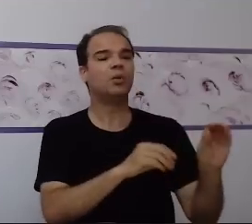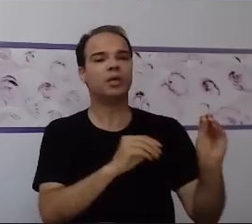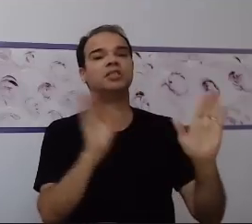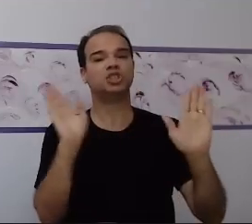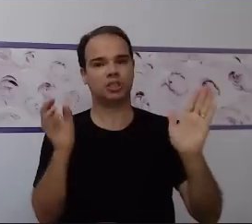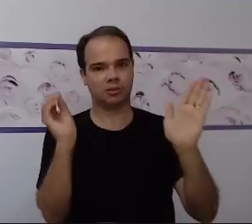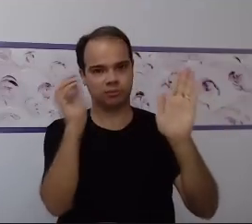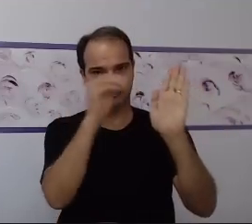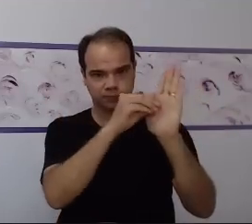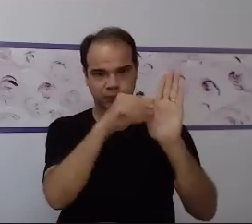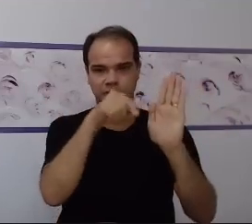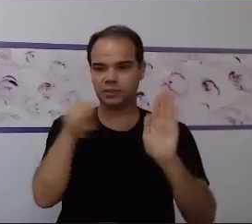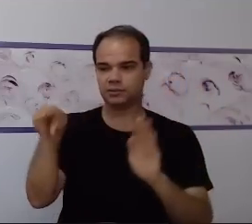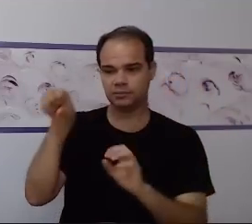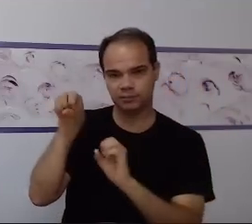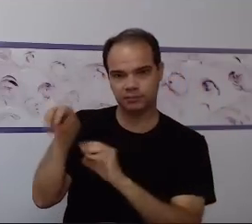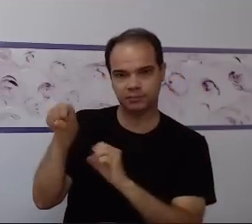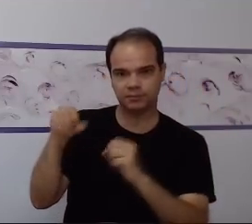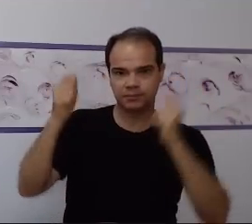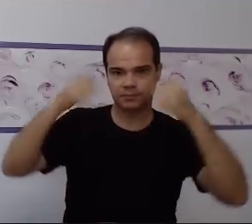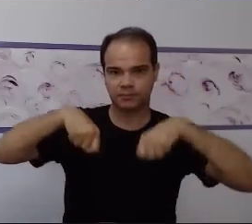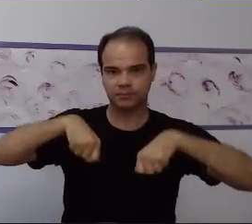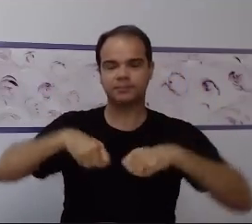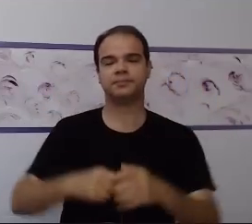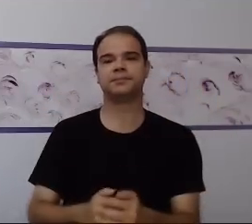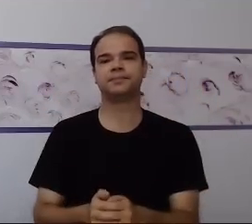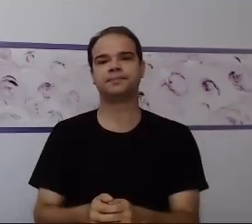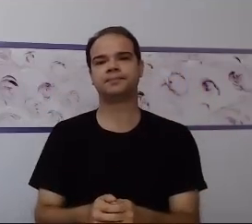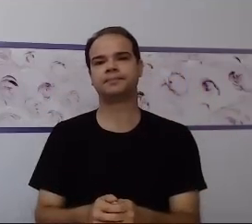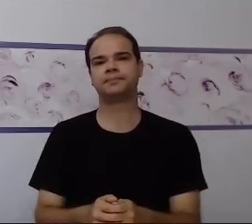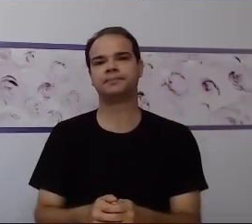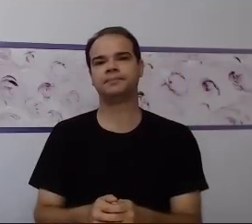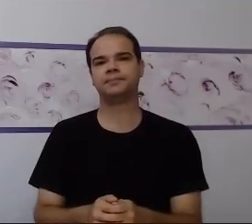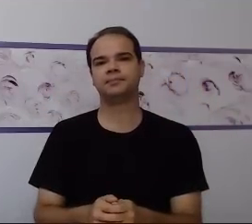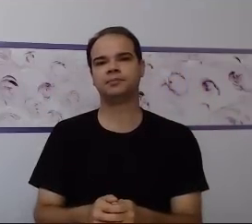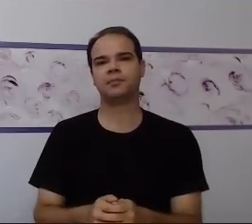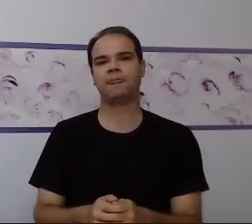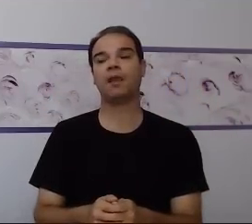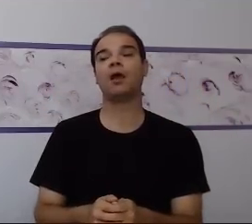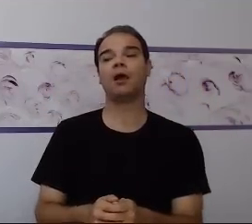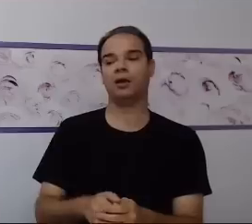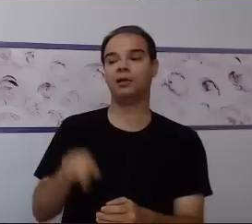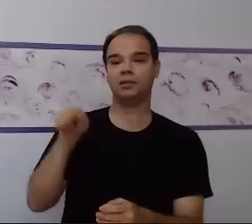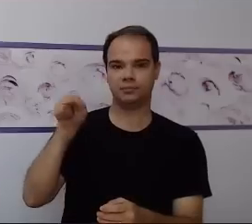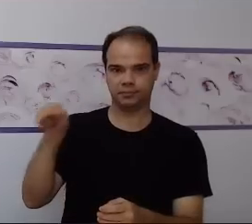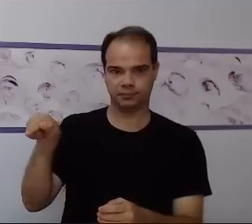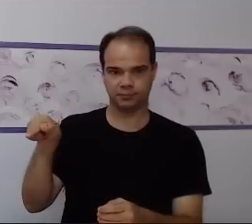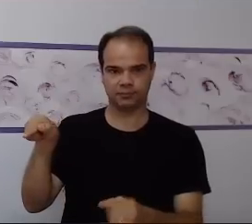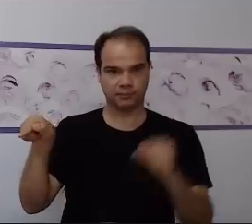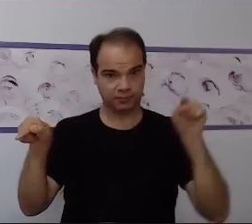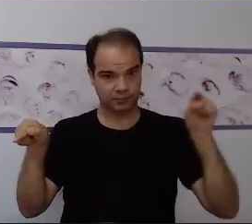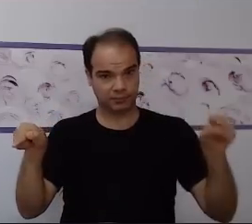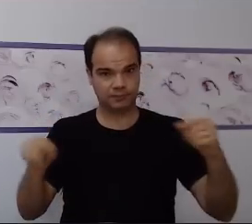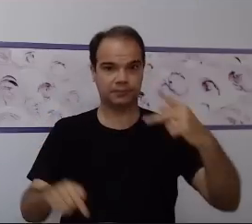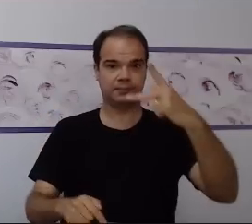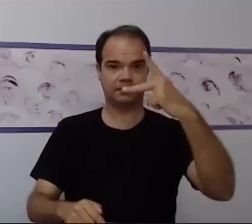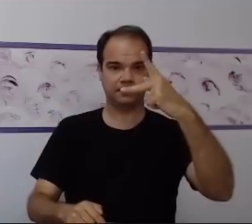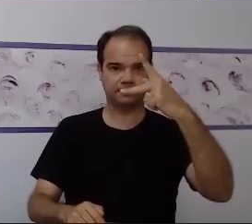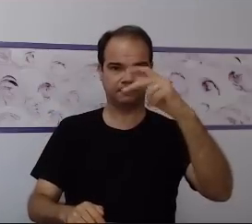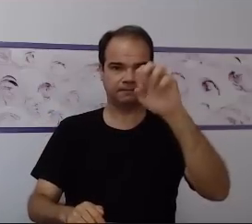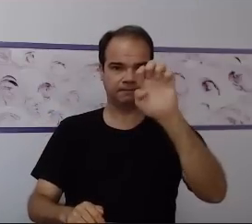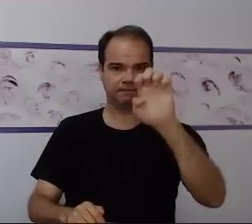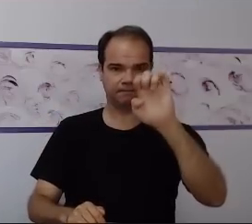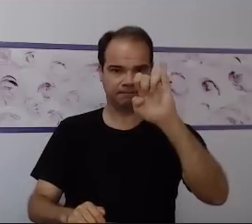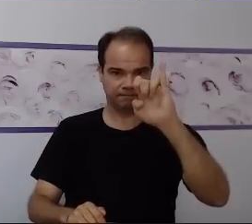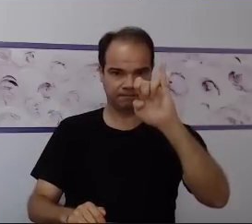quando você compreende que esse indivíduo teve um PEI planejado para ele, teve uma avaliação